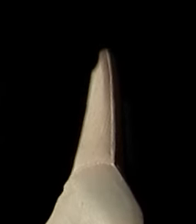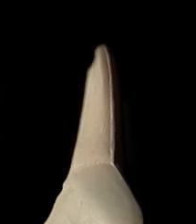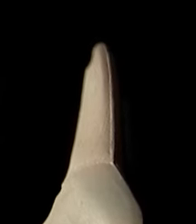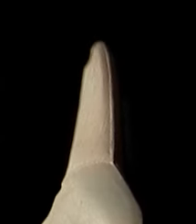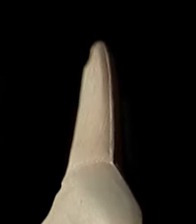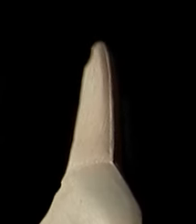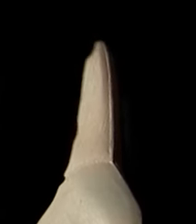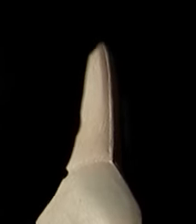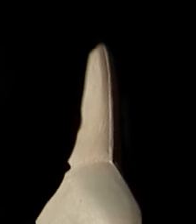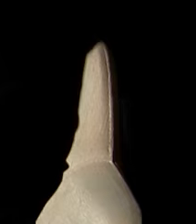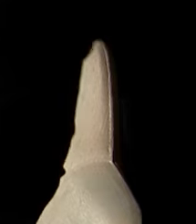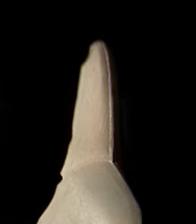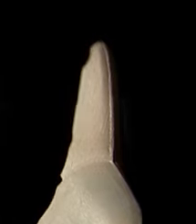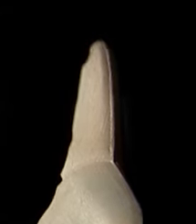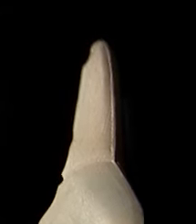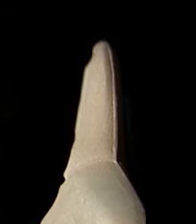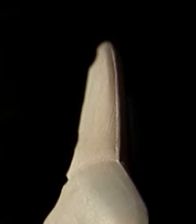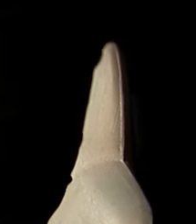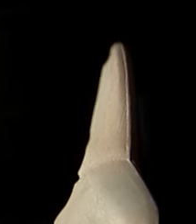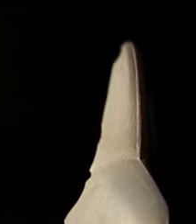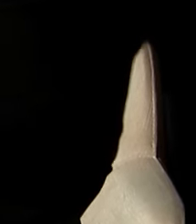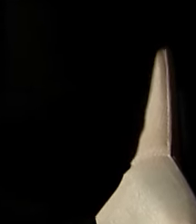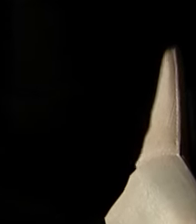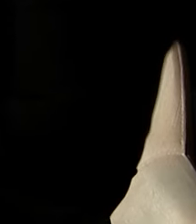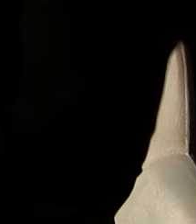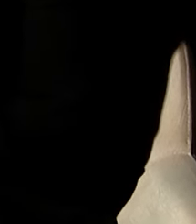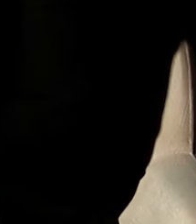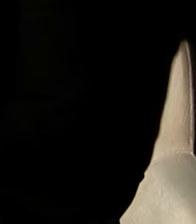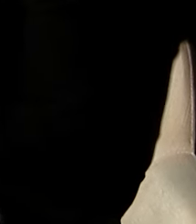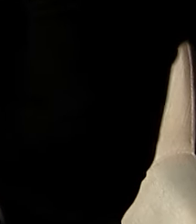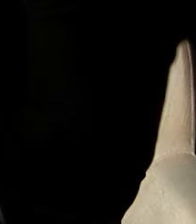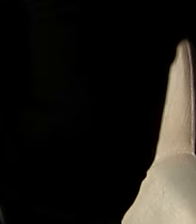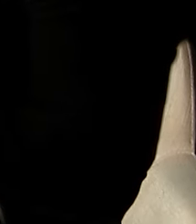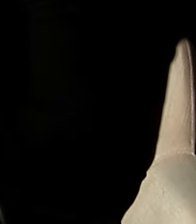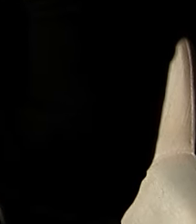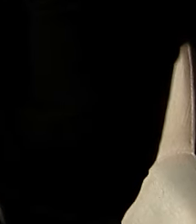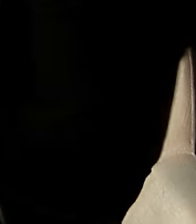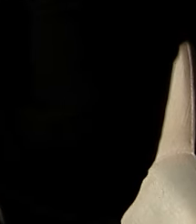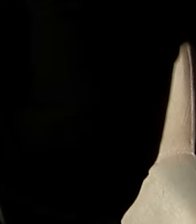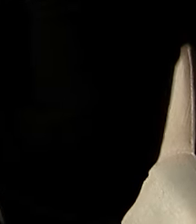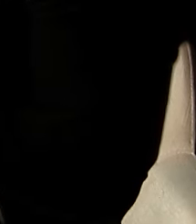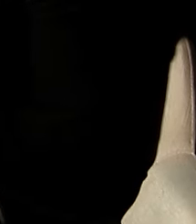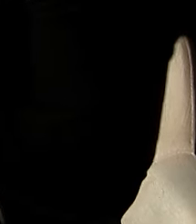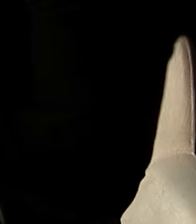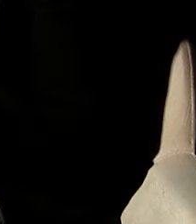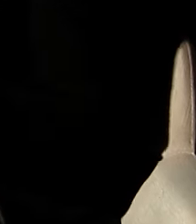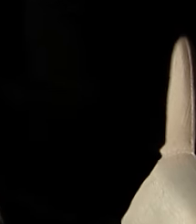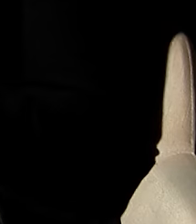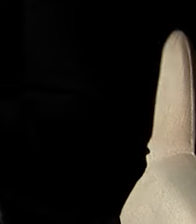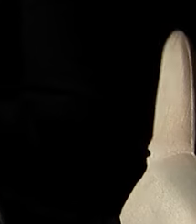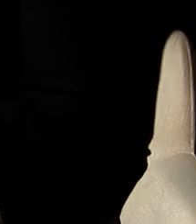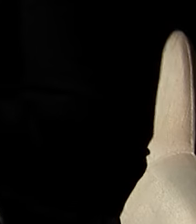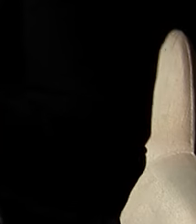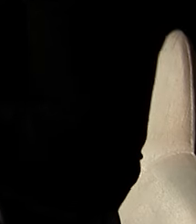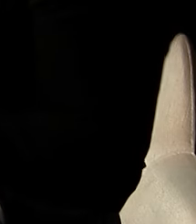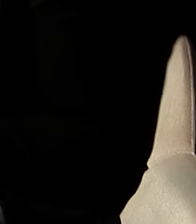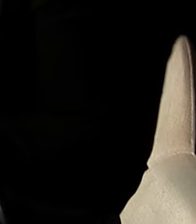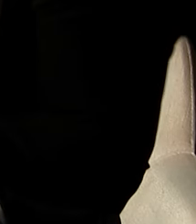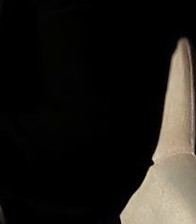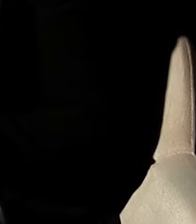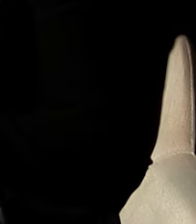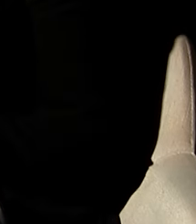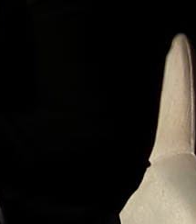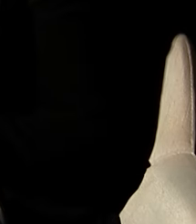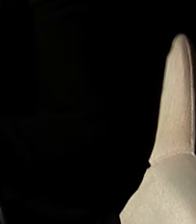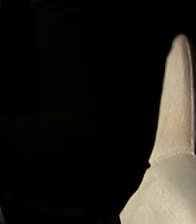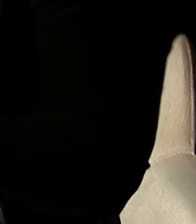quem está devendo valores altíssimos Ela define como superendividamento quando o consumidor de boa fé assume